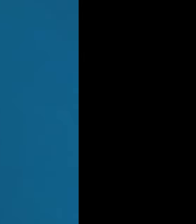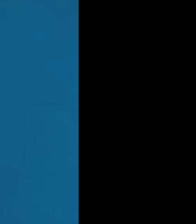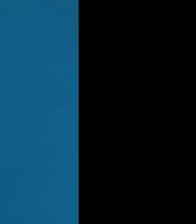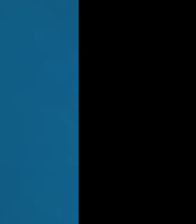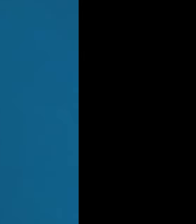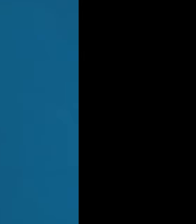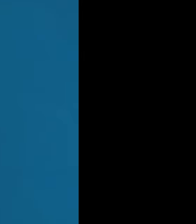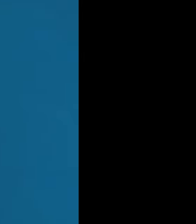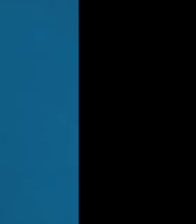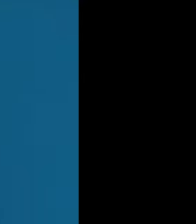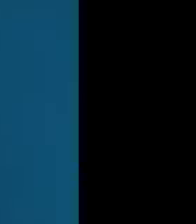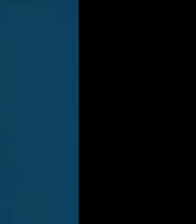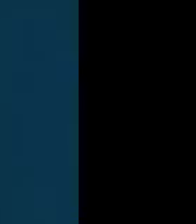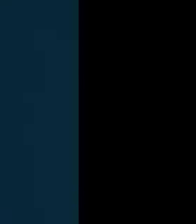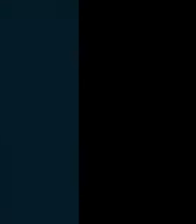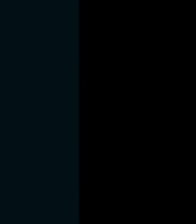Deus a